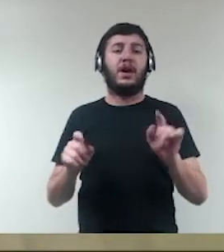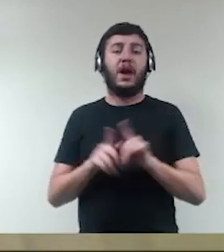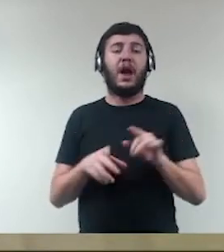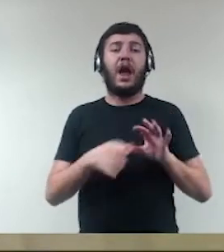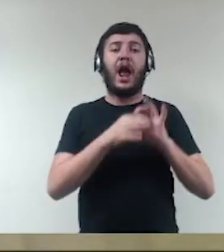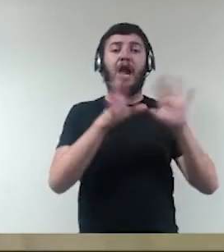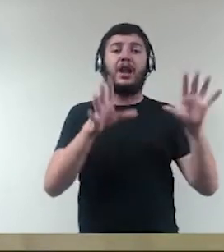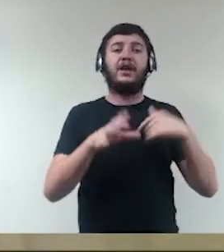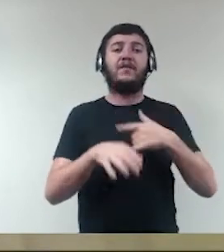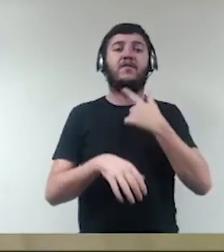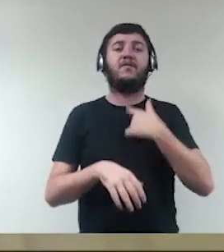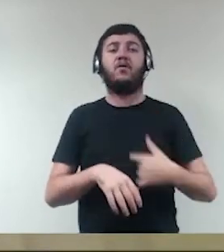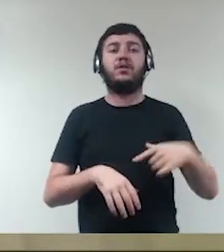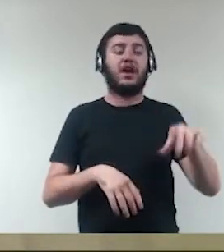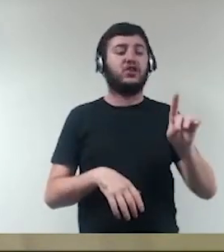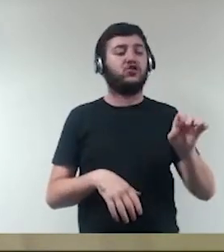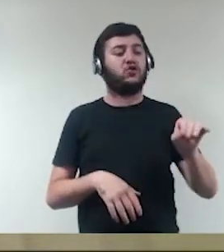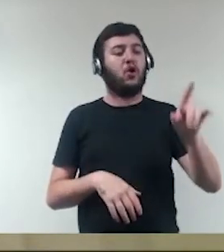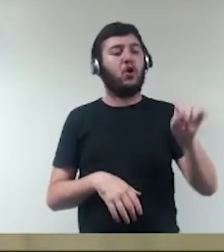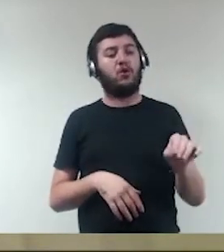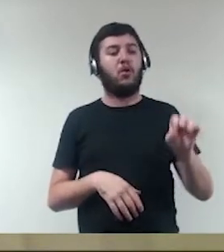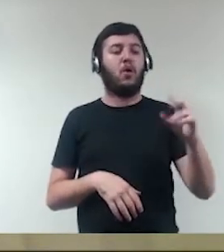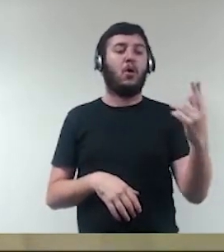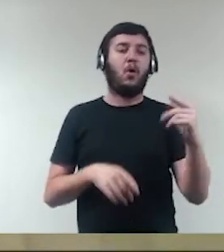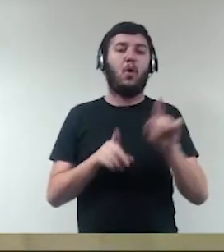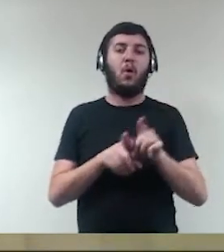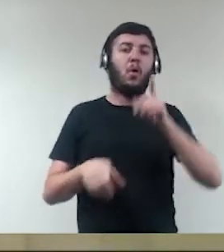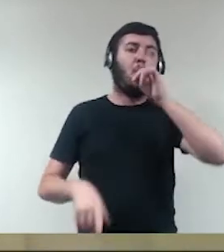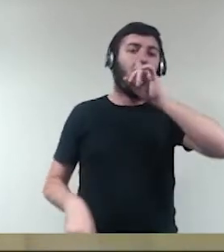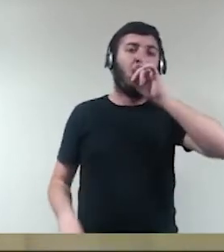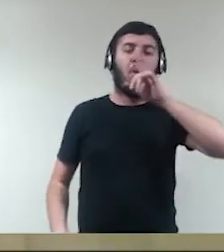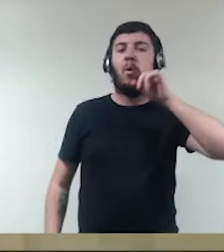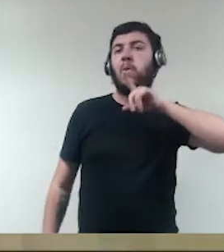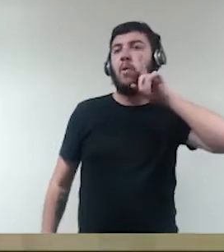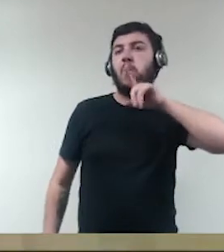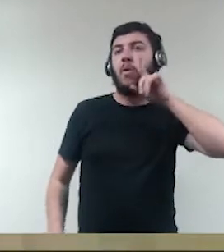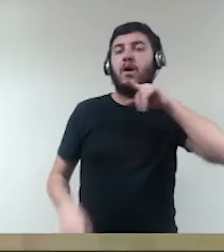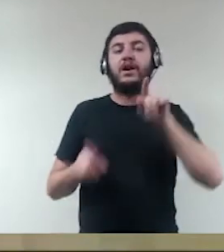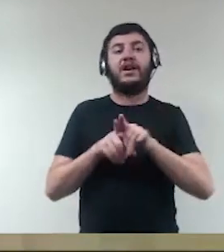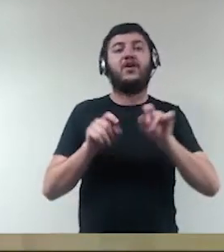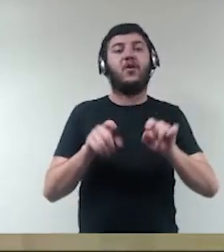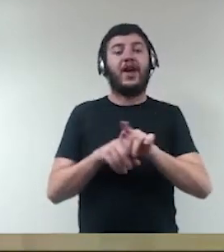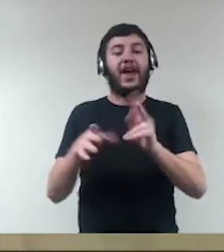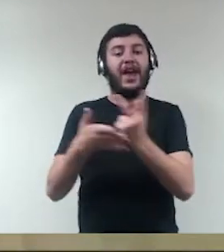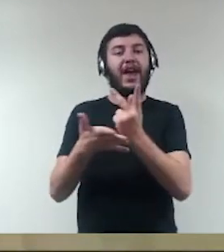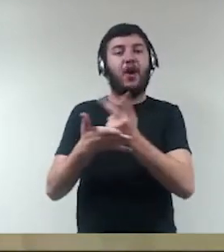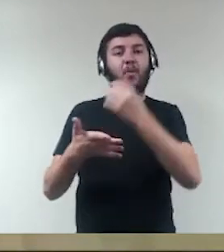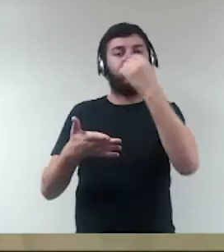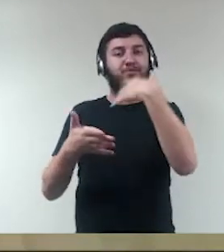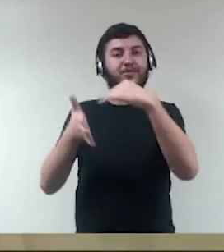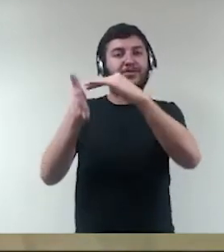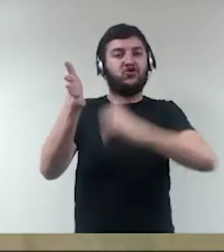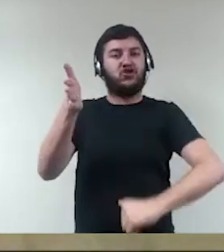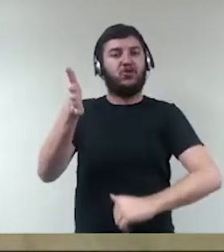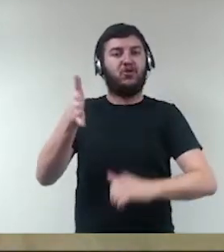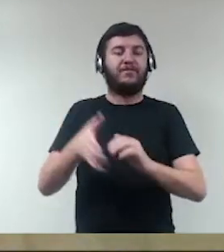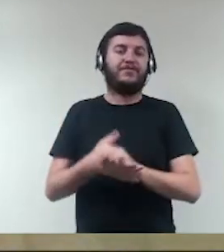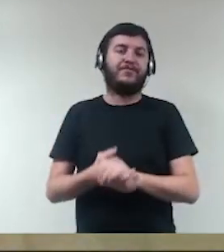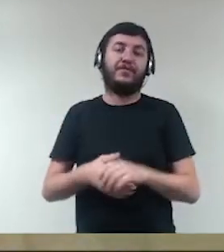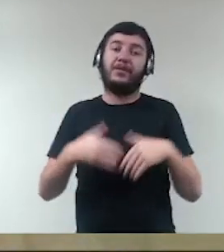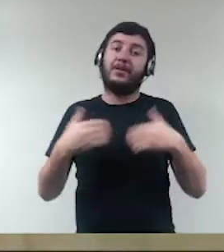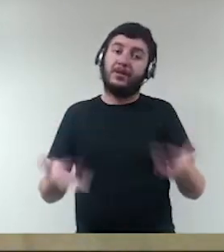ela tirou a possibilidade em relação ao erro grosseiro, né. Bem, nós